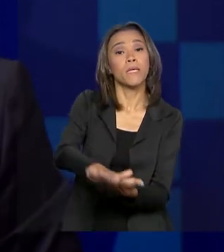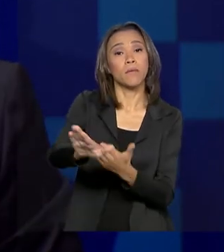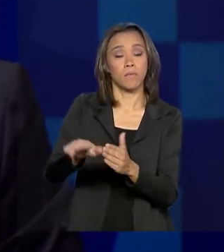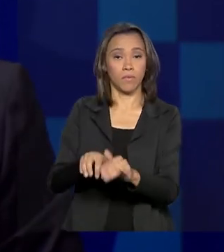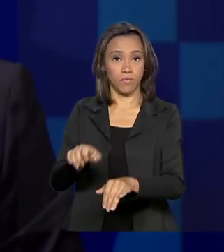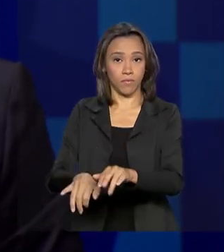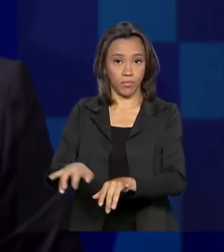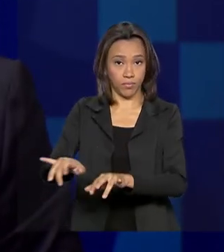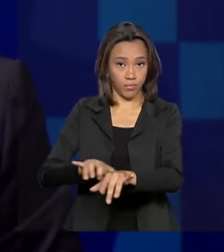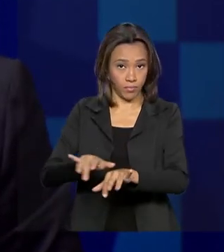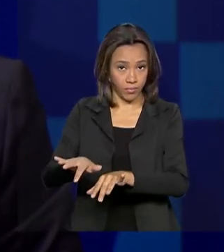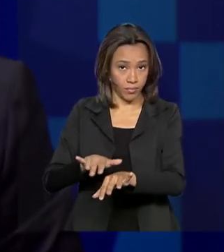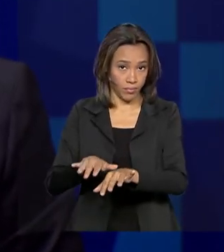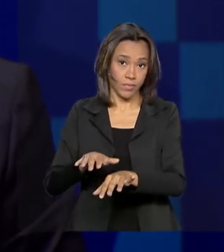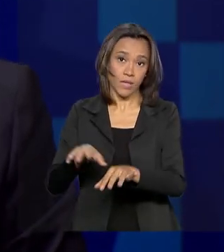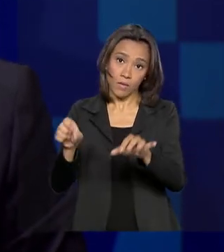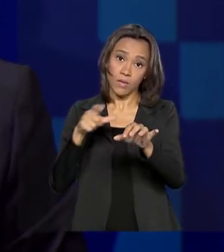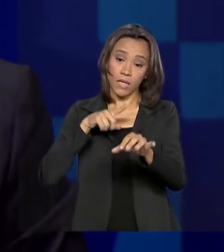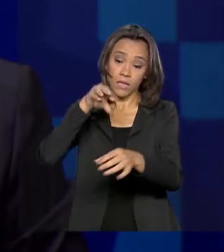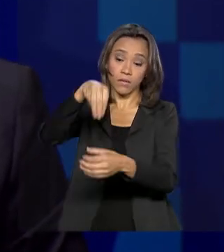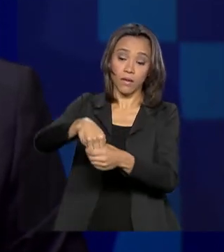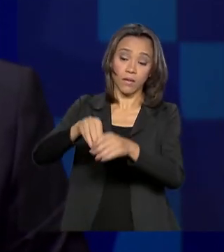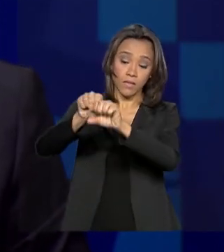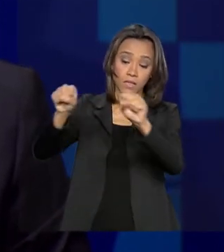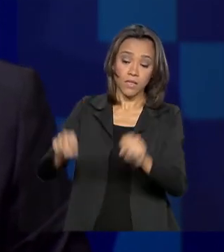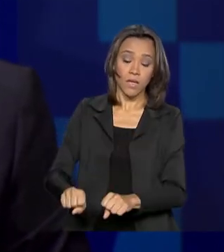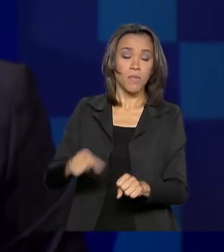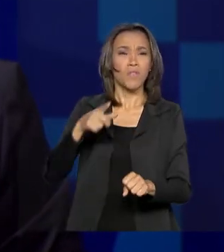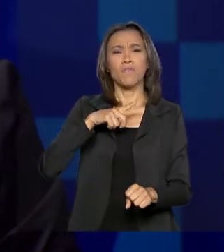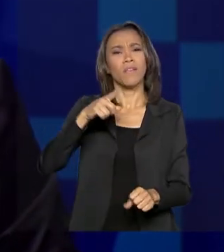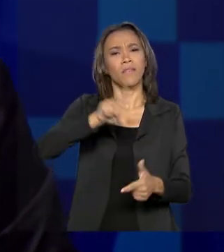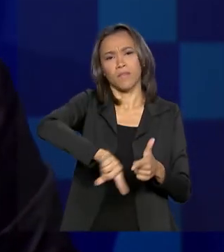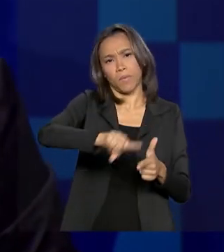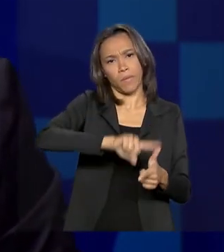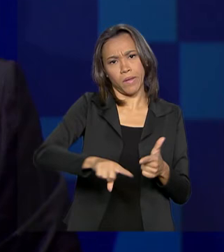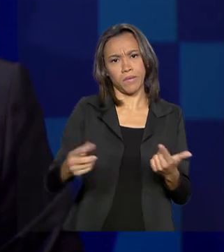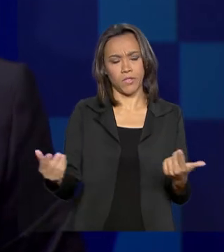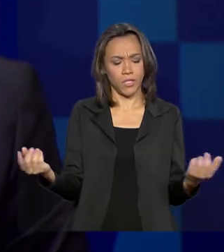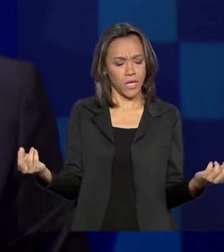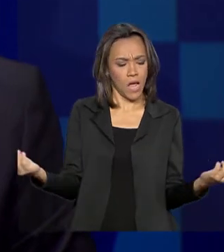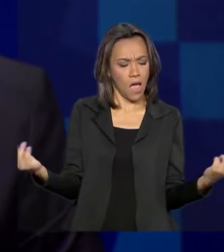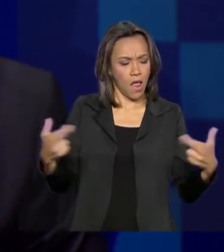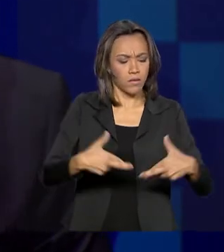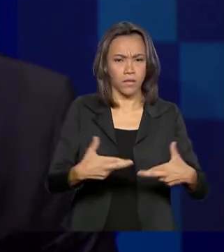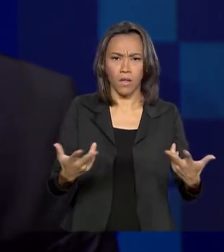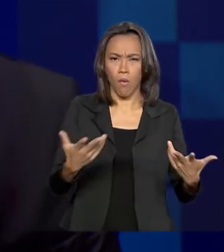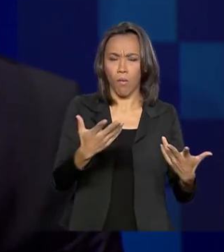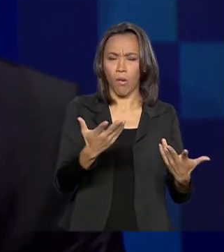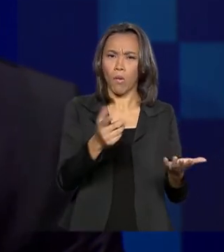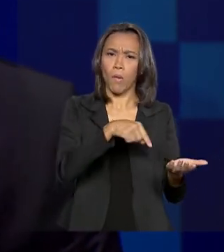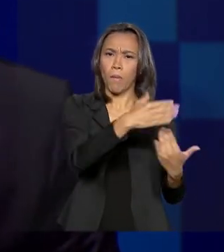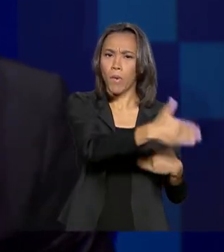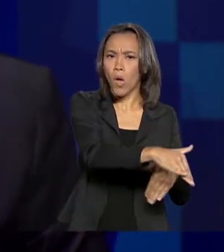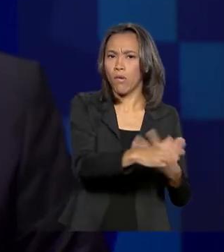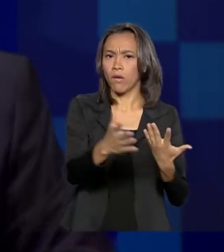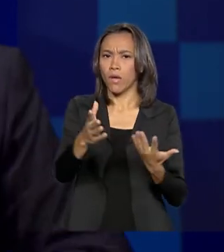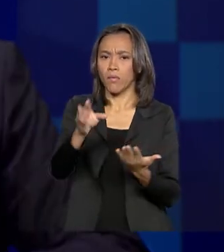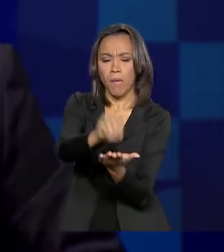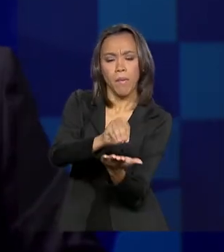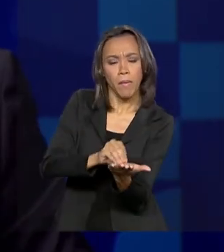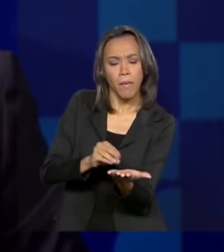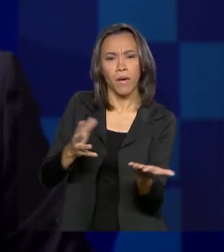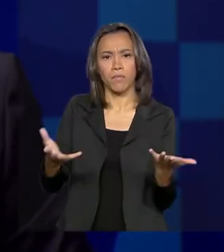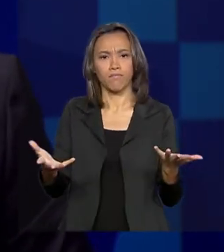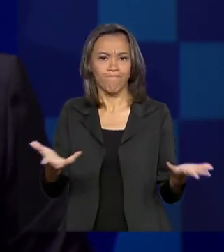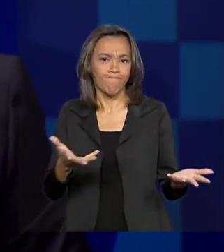pelo sistema. Então, eu não vou ter esse tipo de erro de associação, não vai acontecer porque não vai ter cartão de respostas em papel. Então,